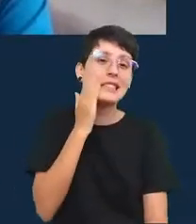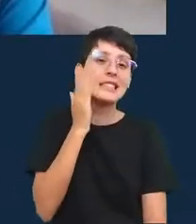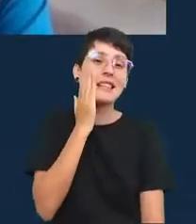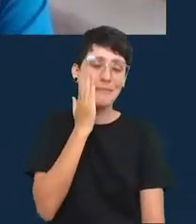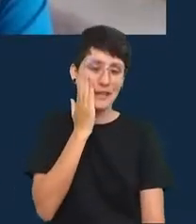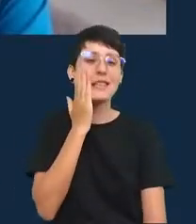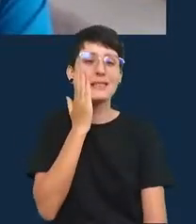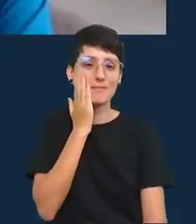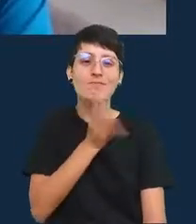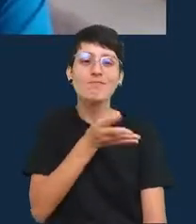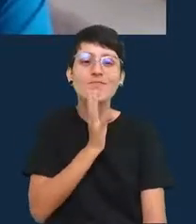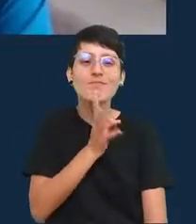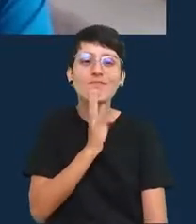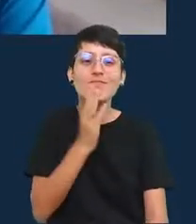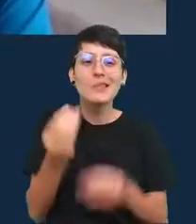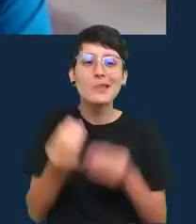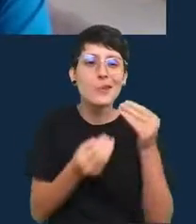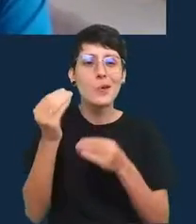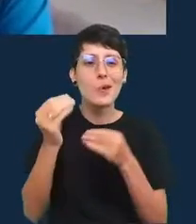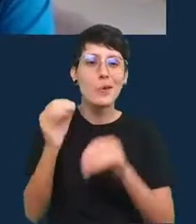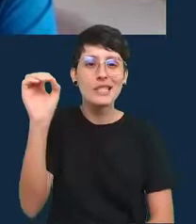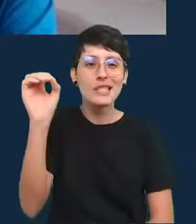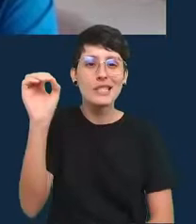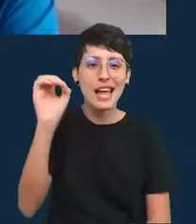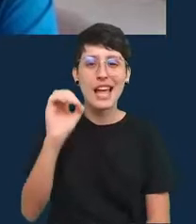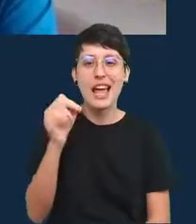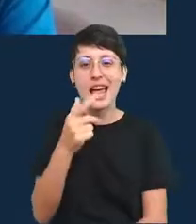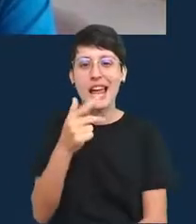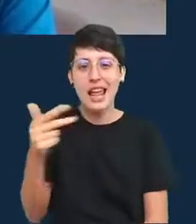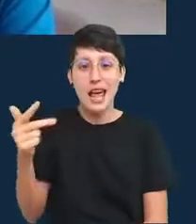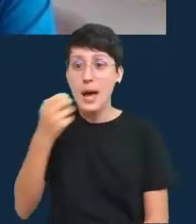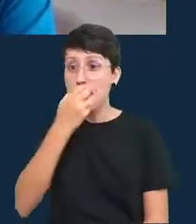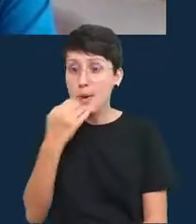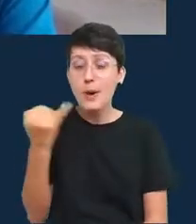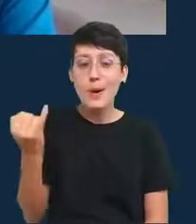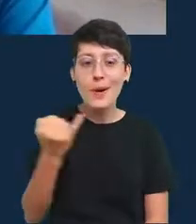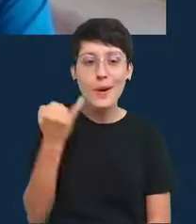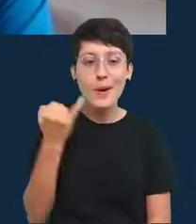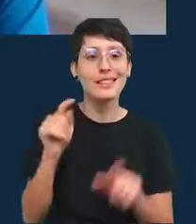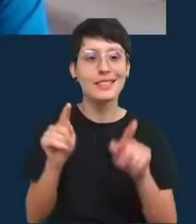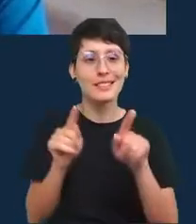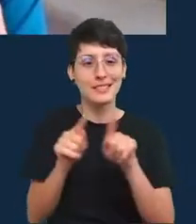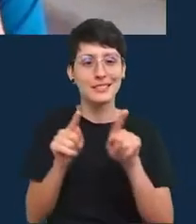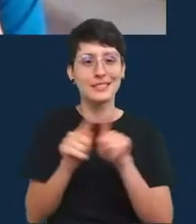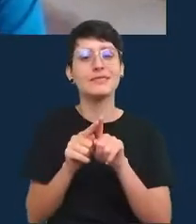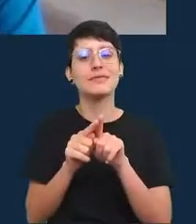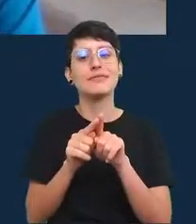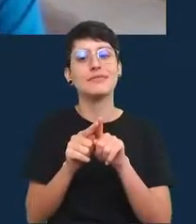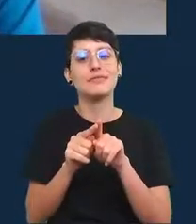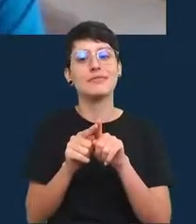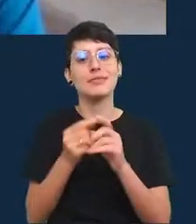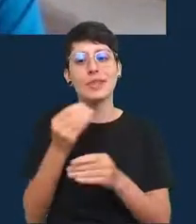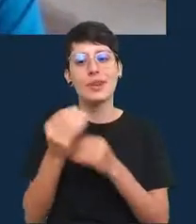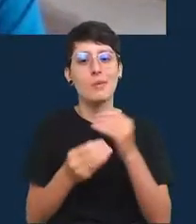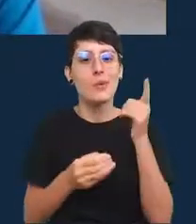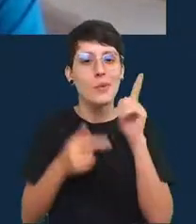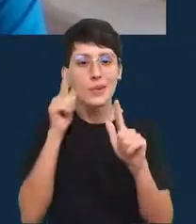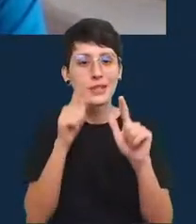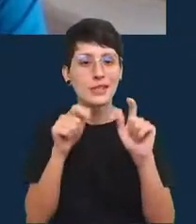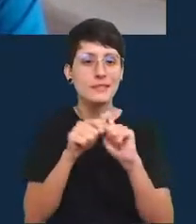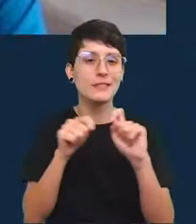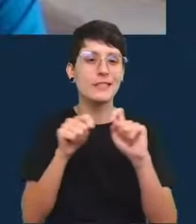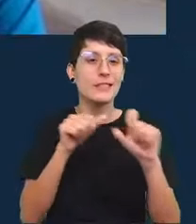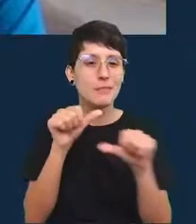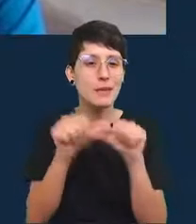conhecer um pouco da estatística é bom e também conseguir fazer causalidade